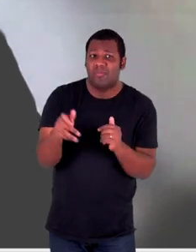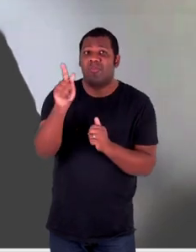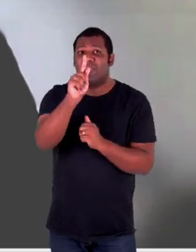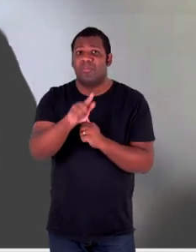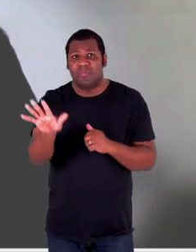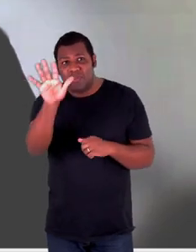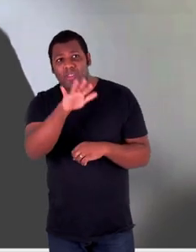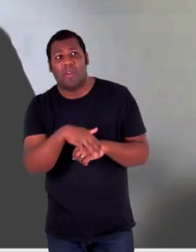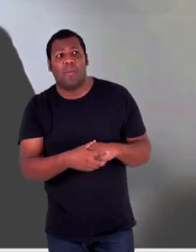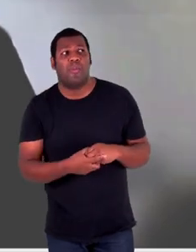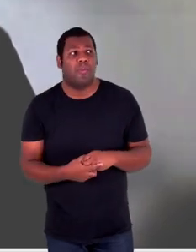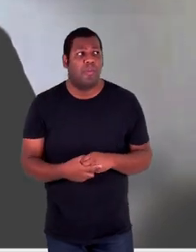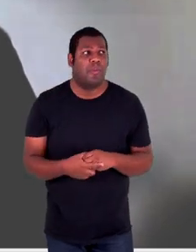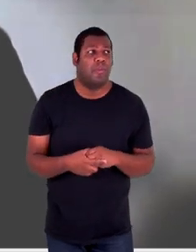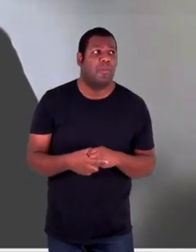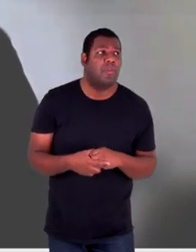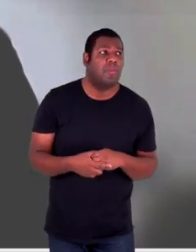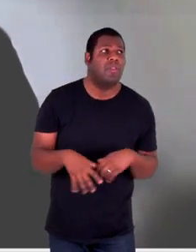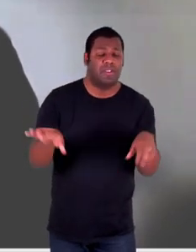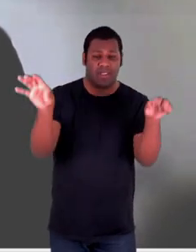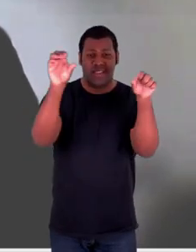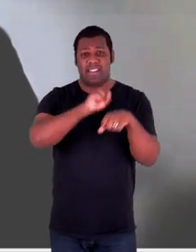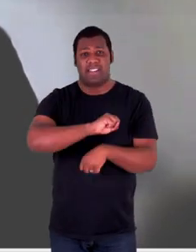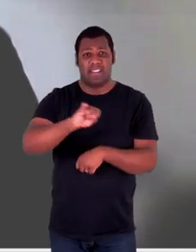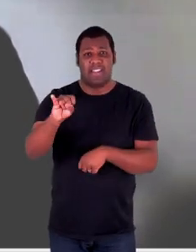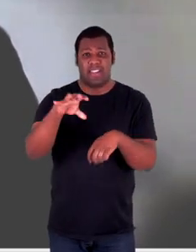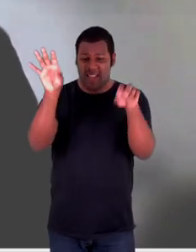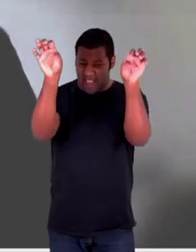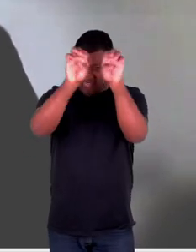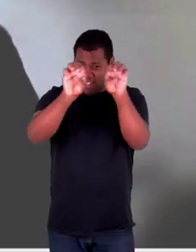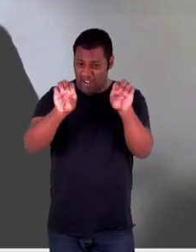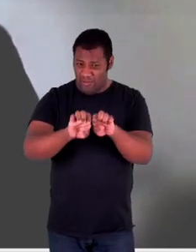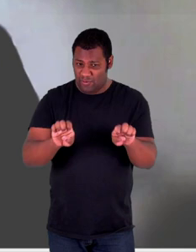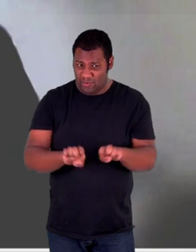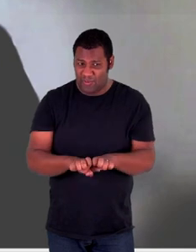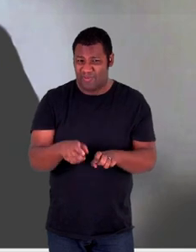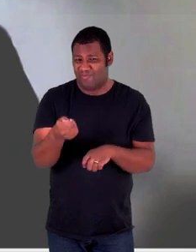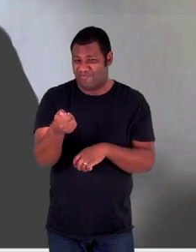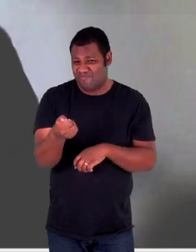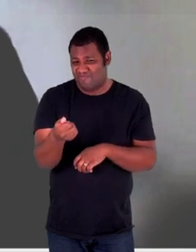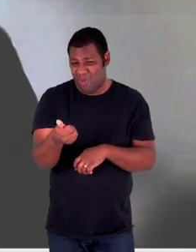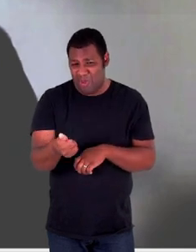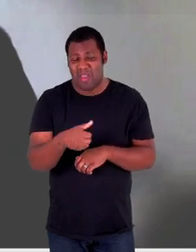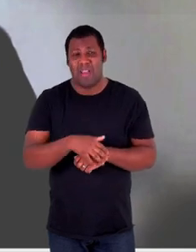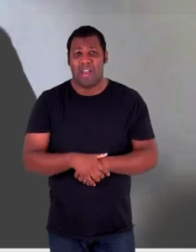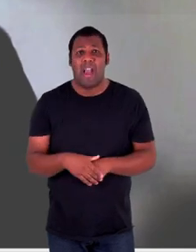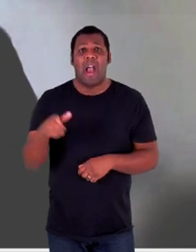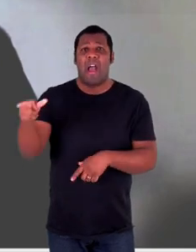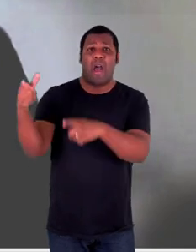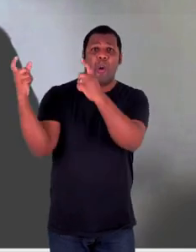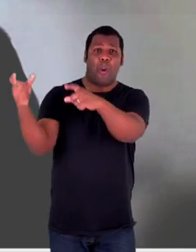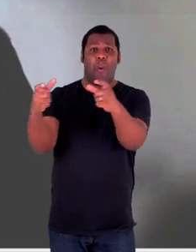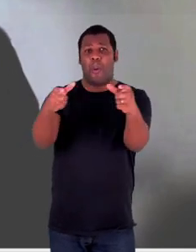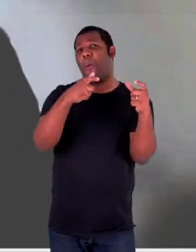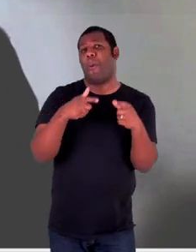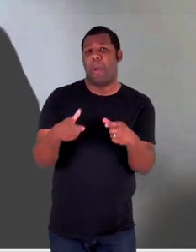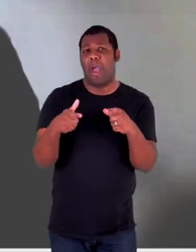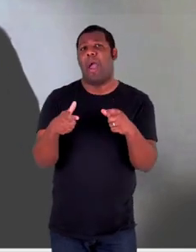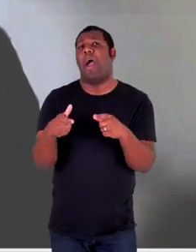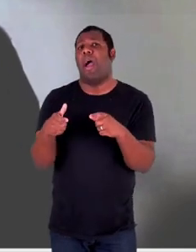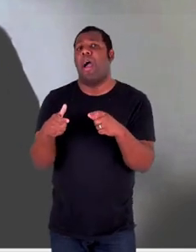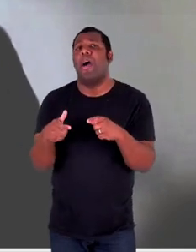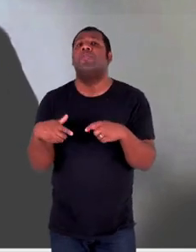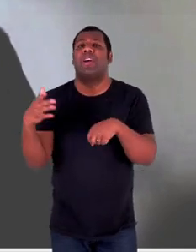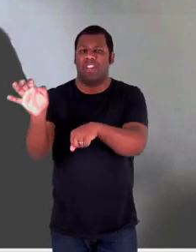afirmar que com maior ou menor estrutura há em todas as unidades federativas e em todos